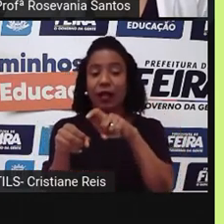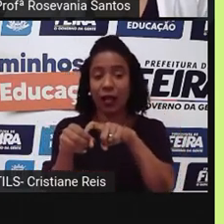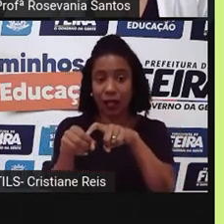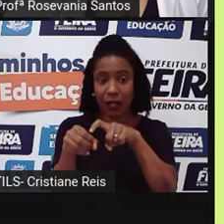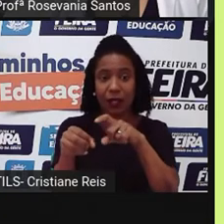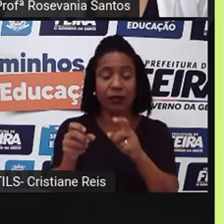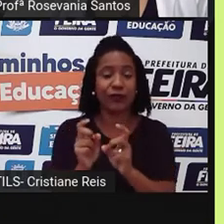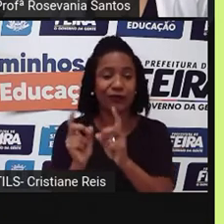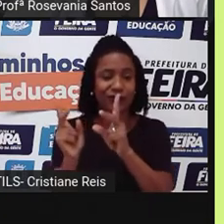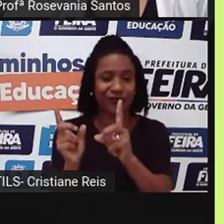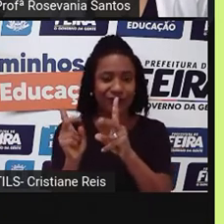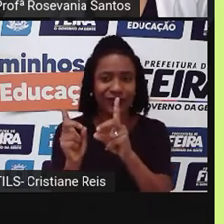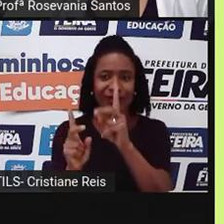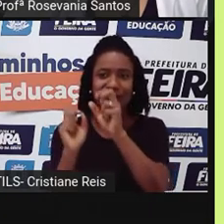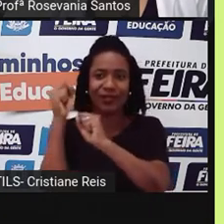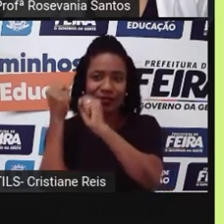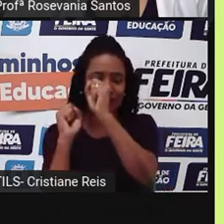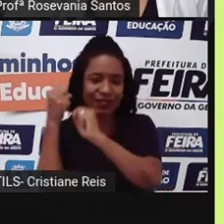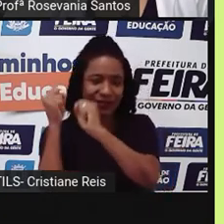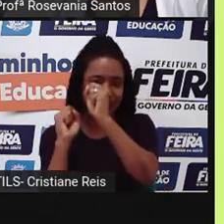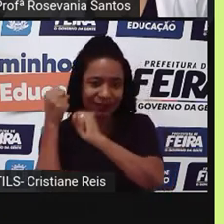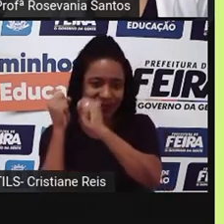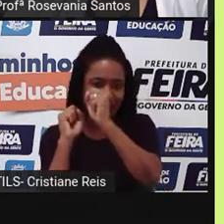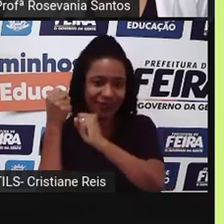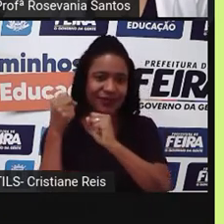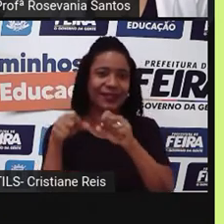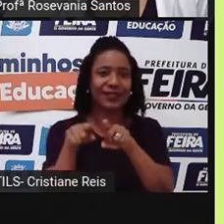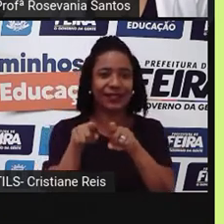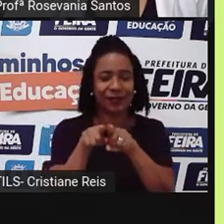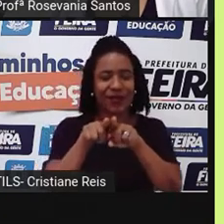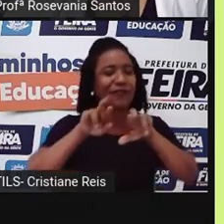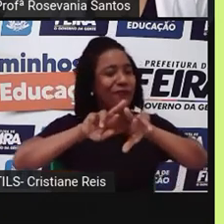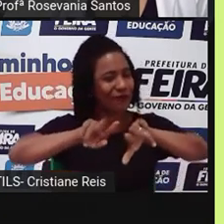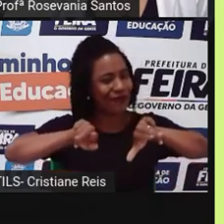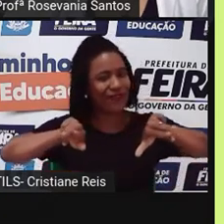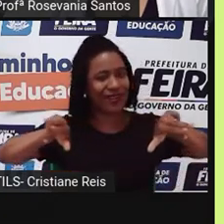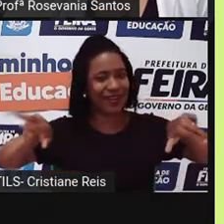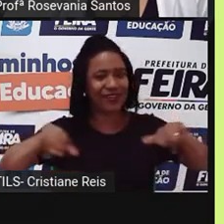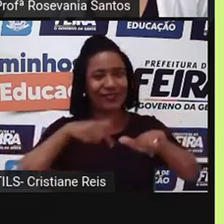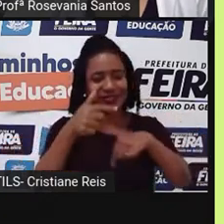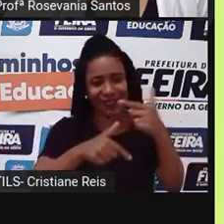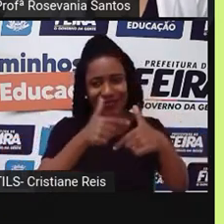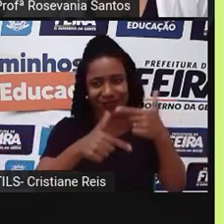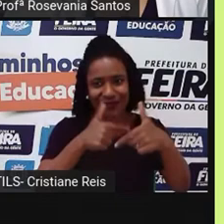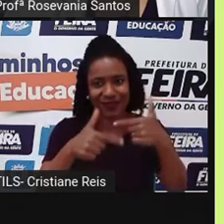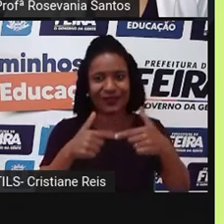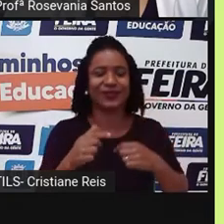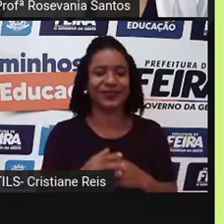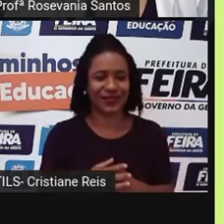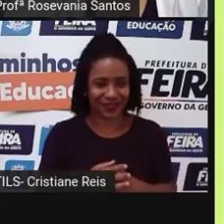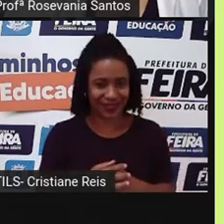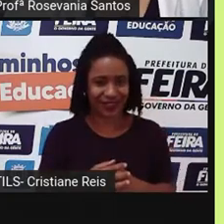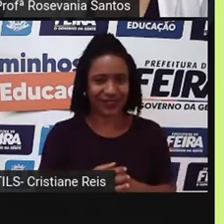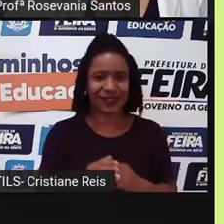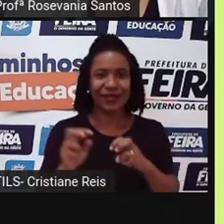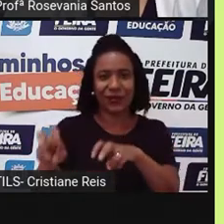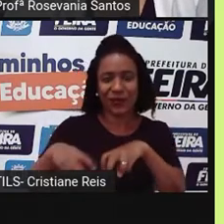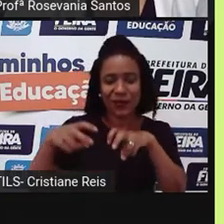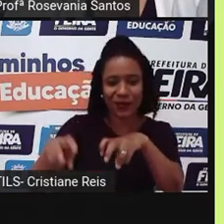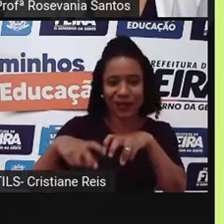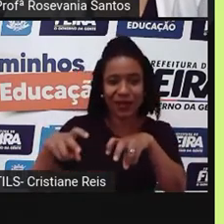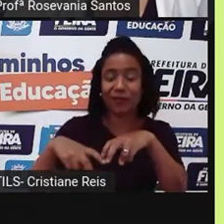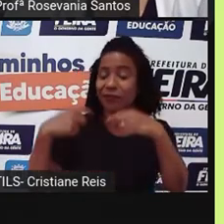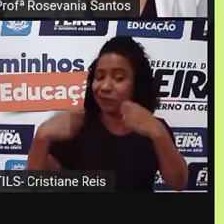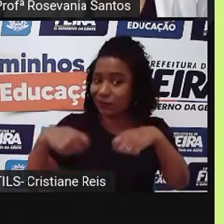industrializados e também oferecem diversos serviços. Que o campo vai precisar aí desses produtos